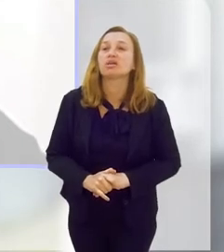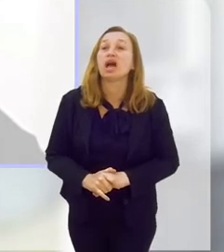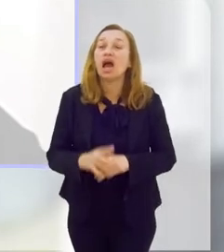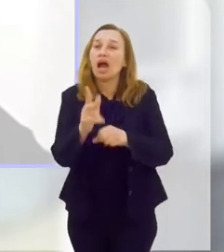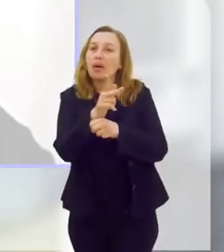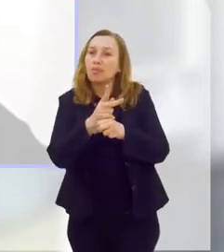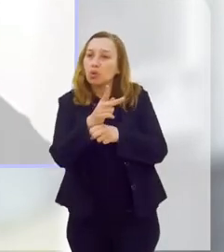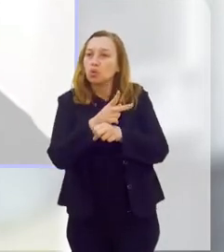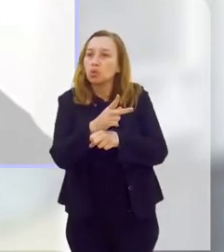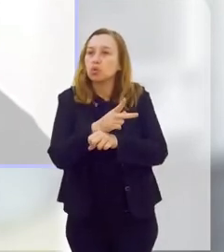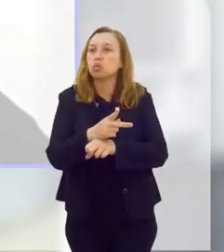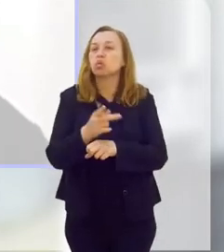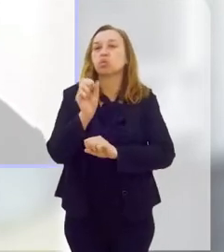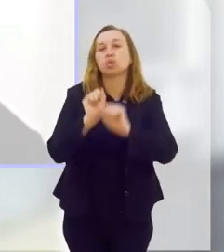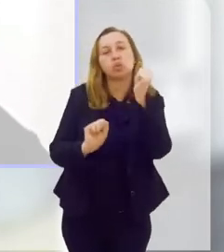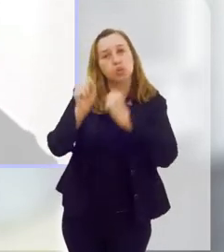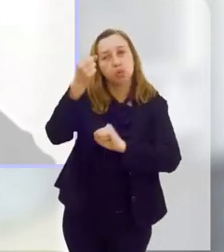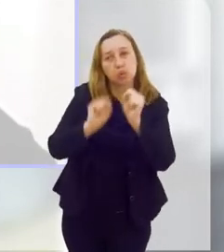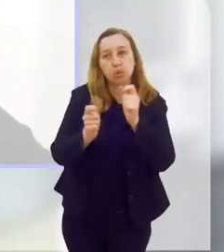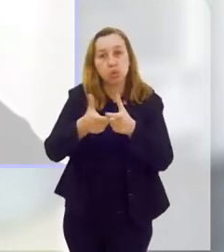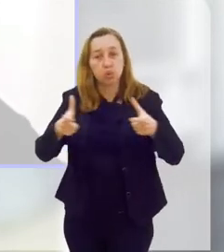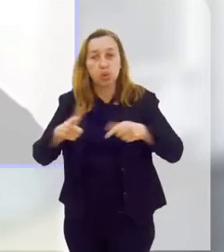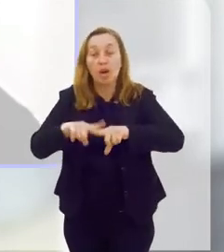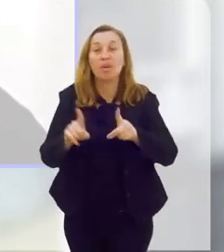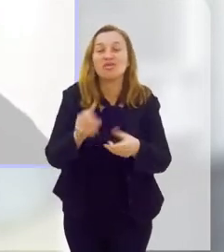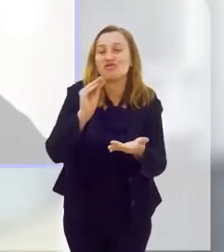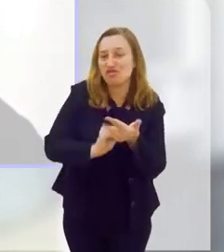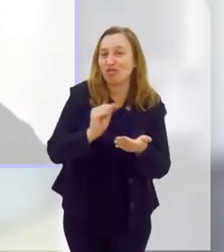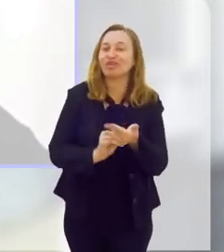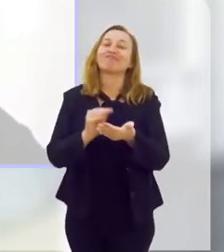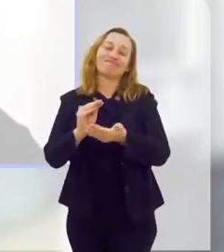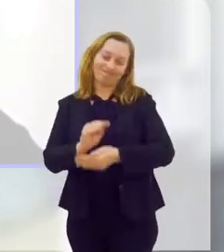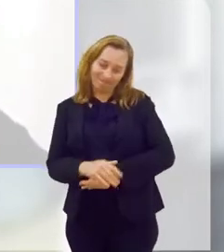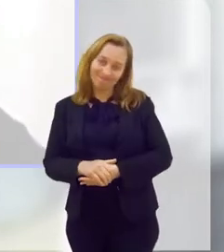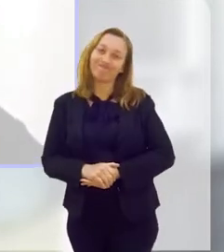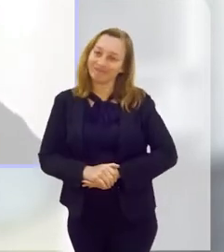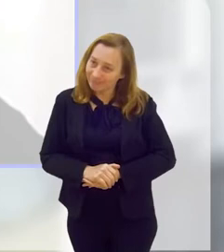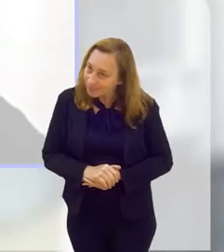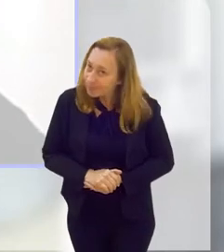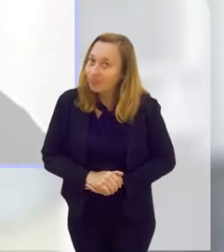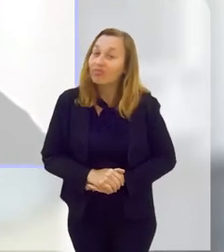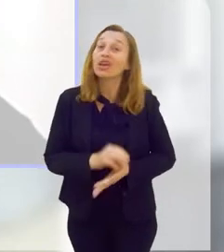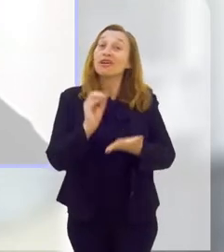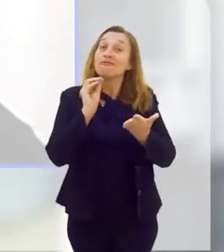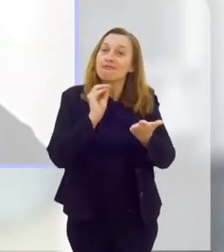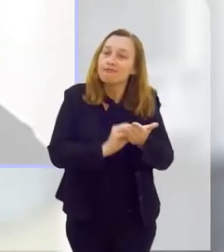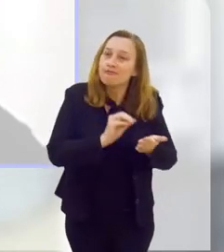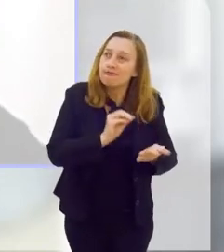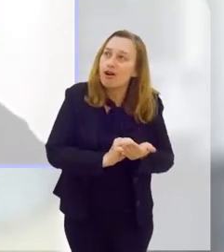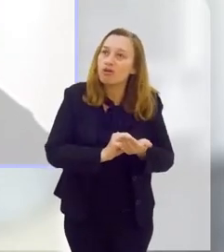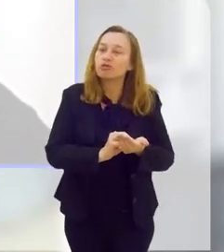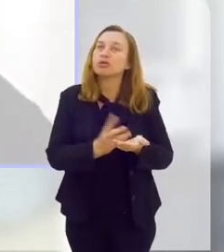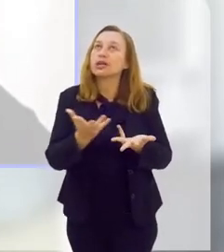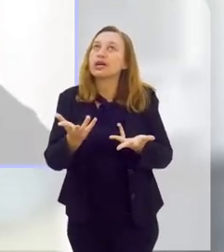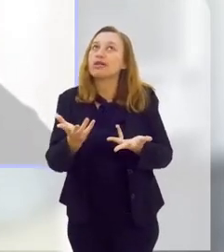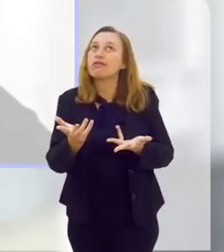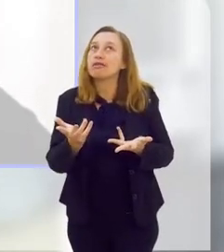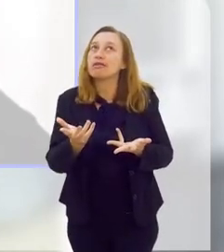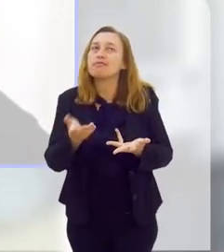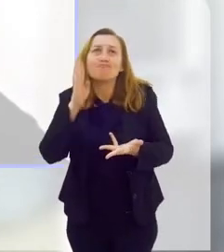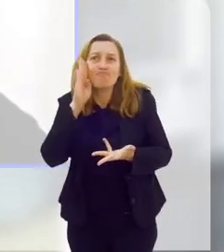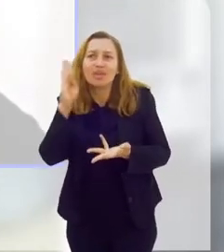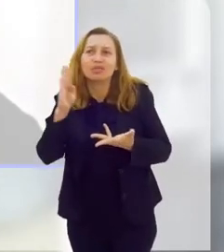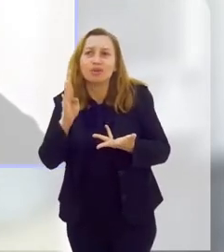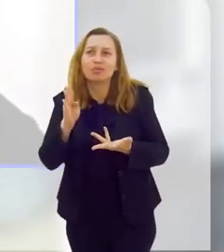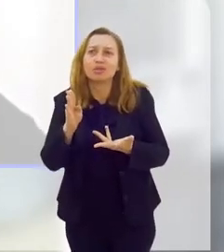A procura na academia é grande, mas ainda falta muito, sabe? Falta muito, principalmente,